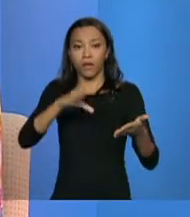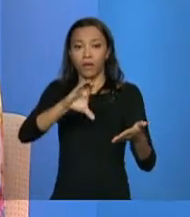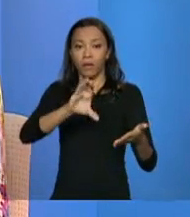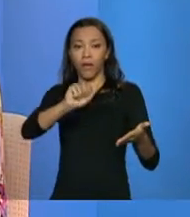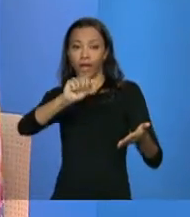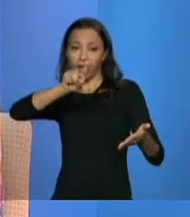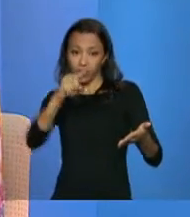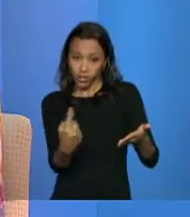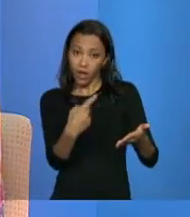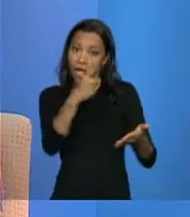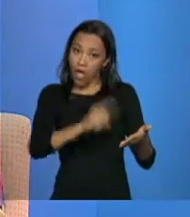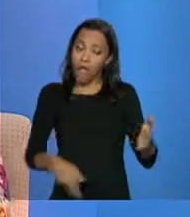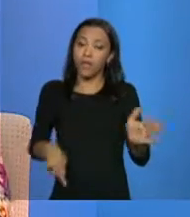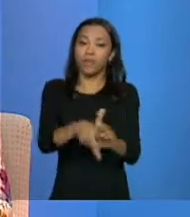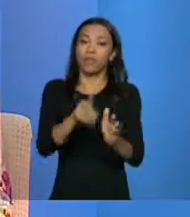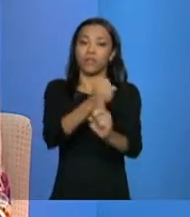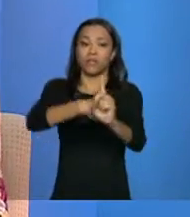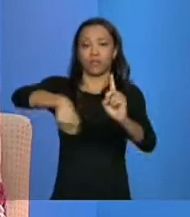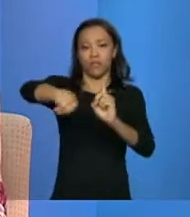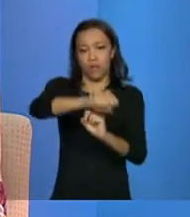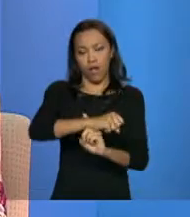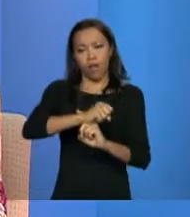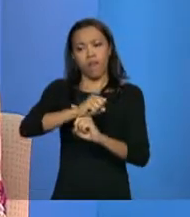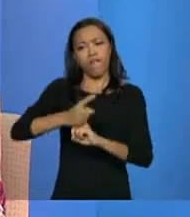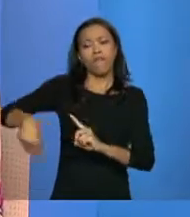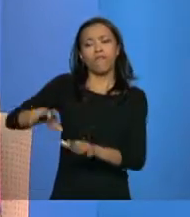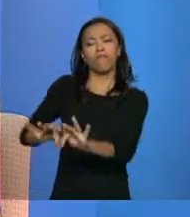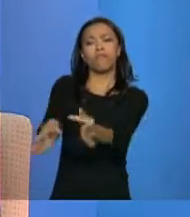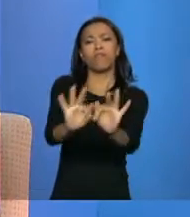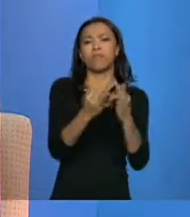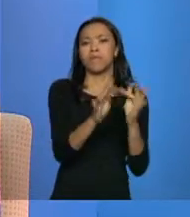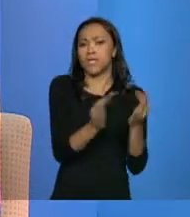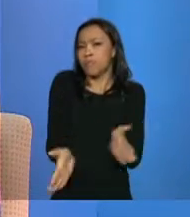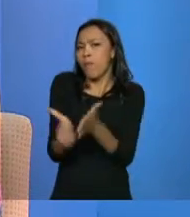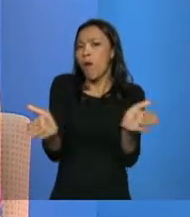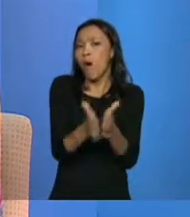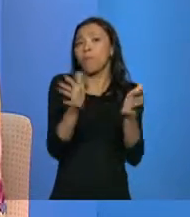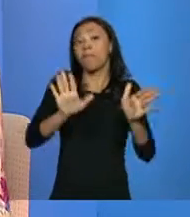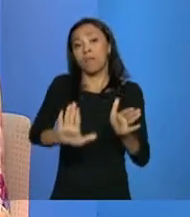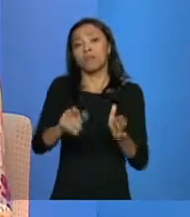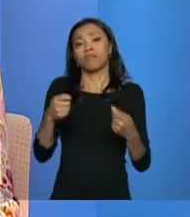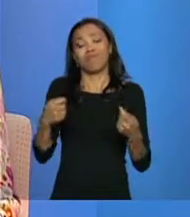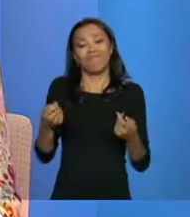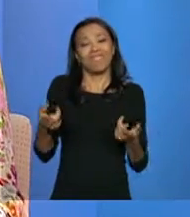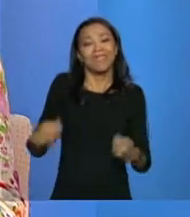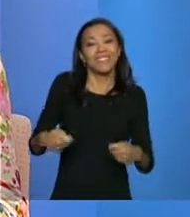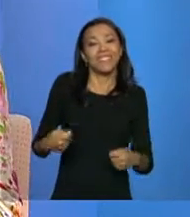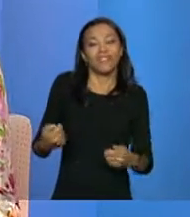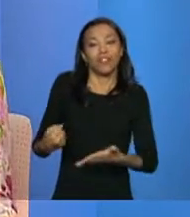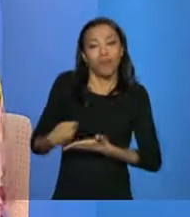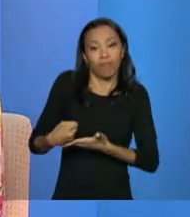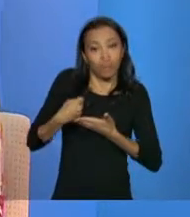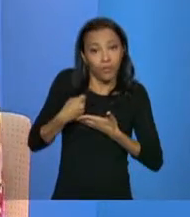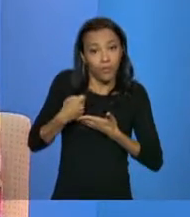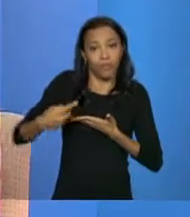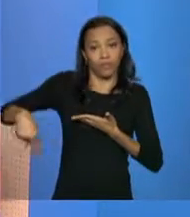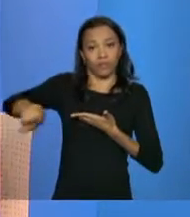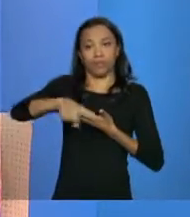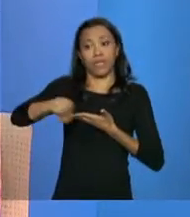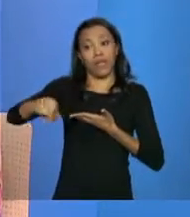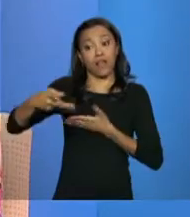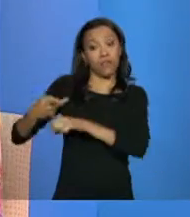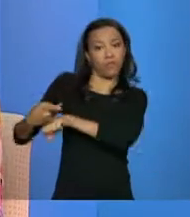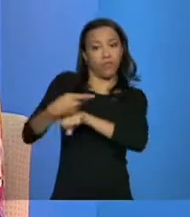famílias que não são pobres no sentido da renda, mas que estão com alguma vulnerabilidade, estão com alguma situação que as fez procurar